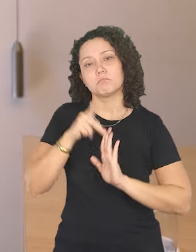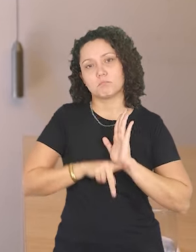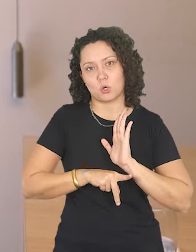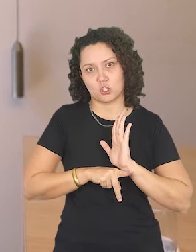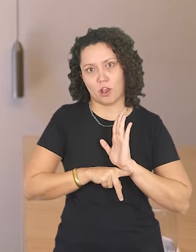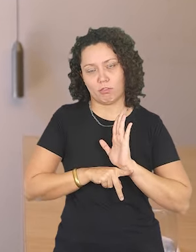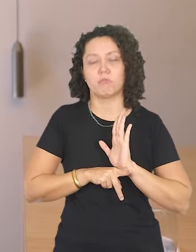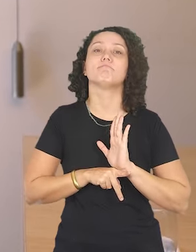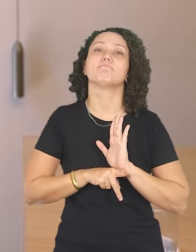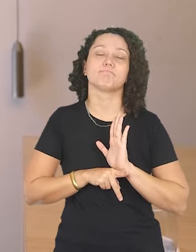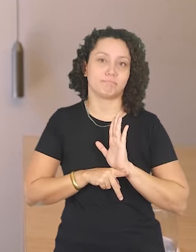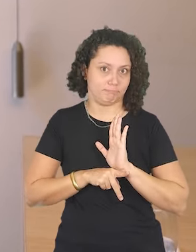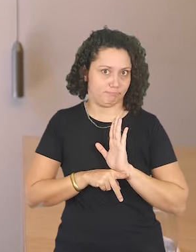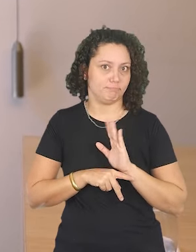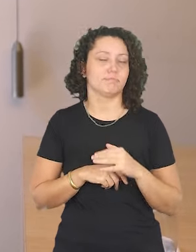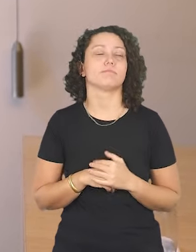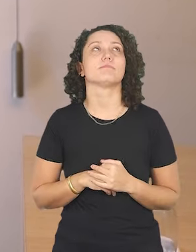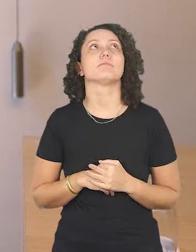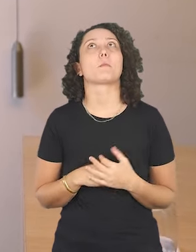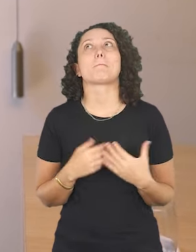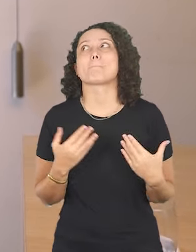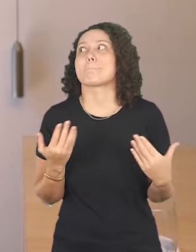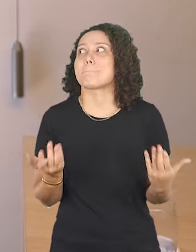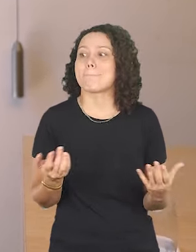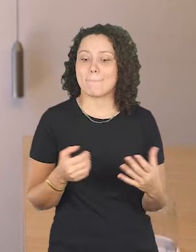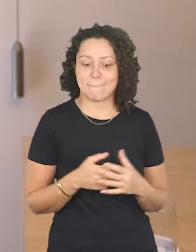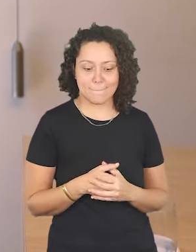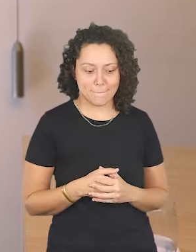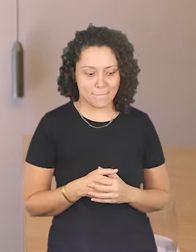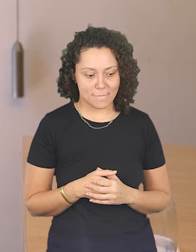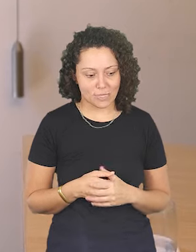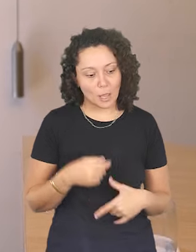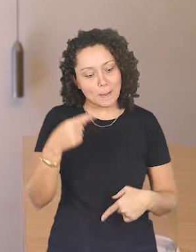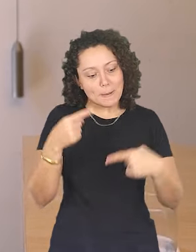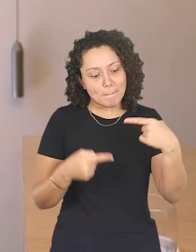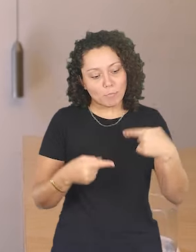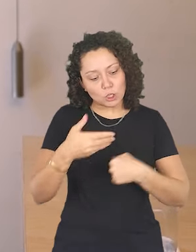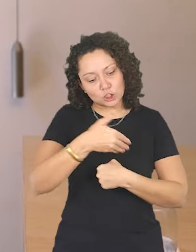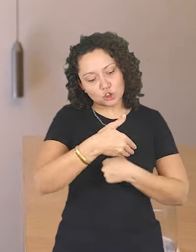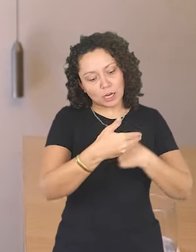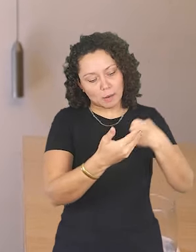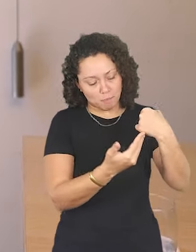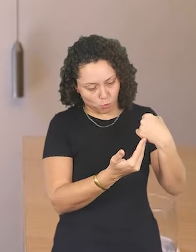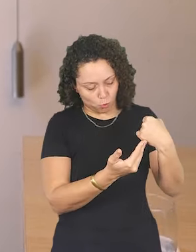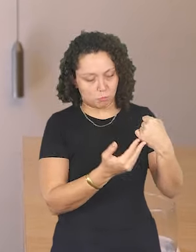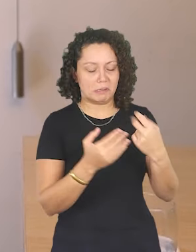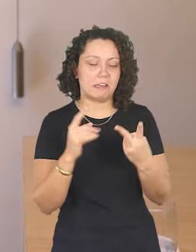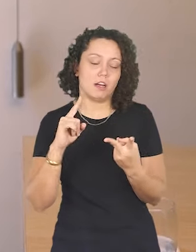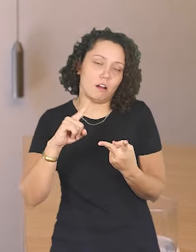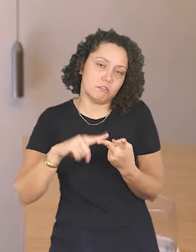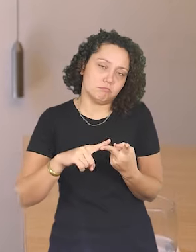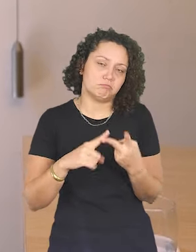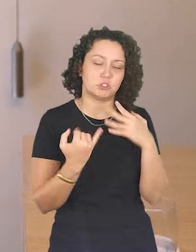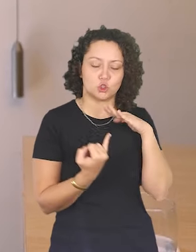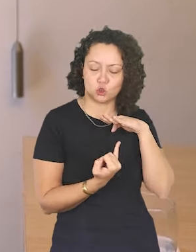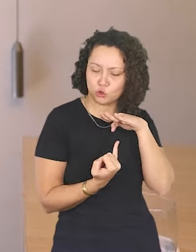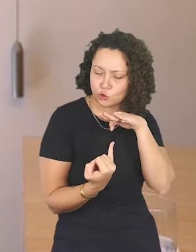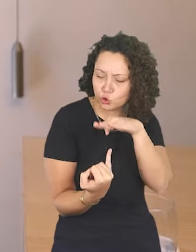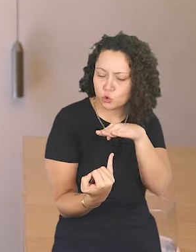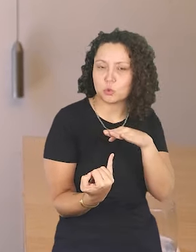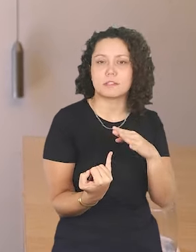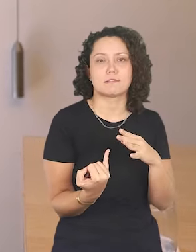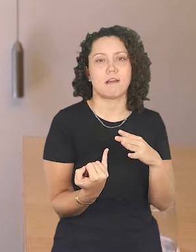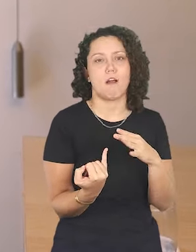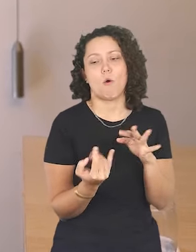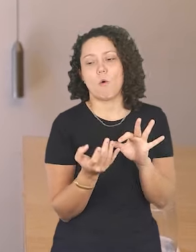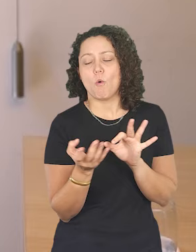né? A gente tem, isso está desde como as políticas públicas estão postas até como as